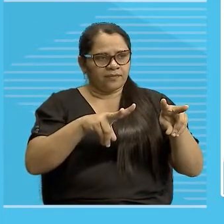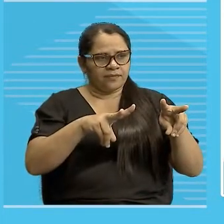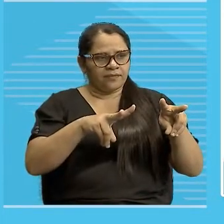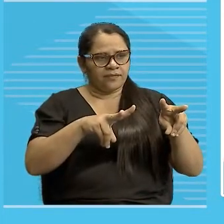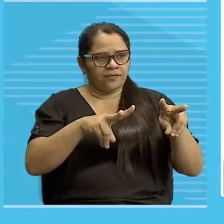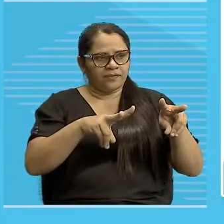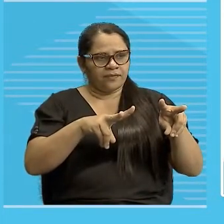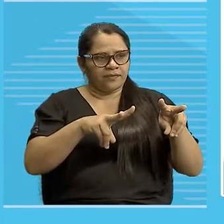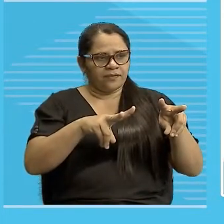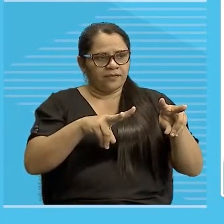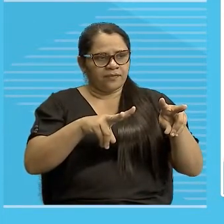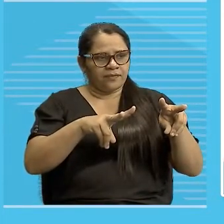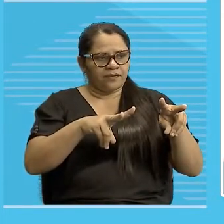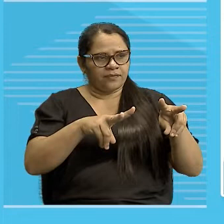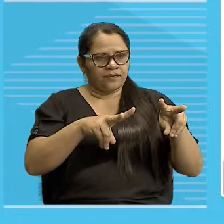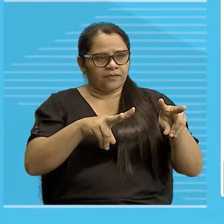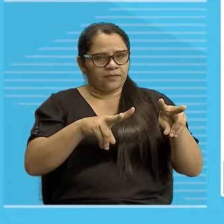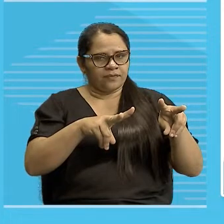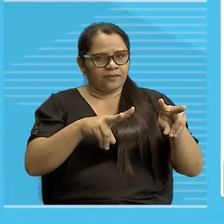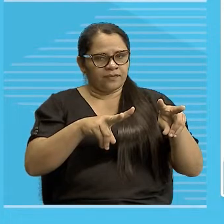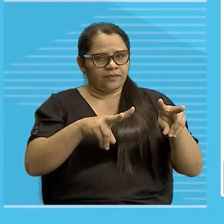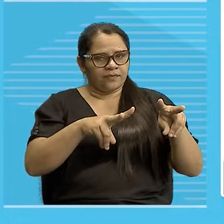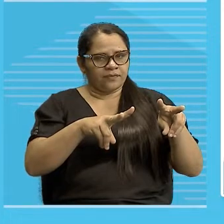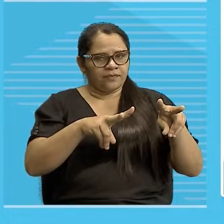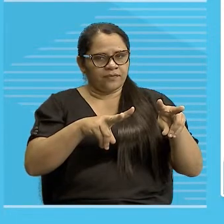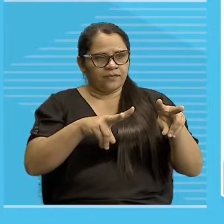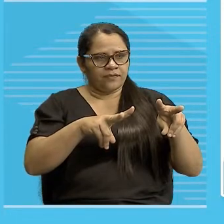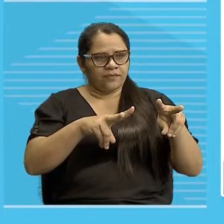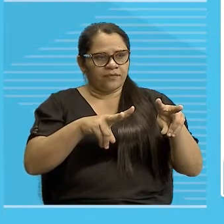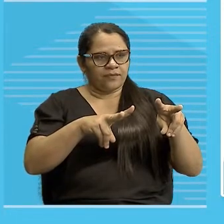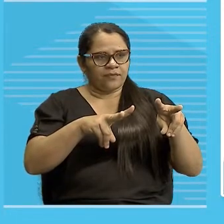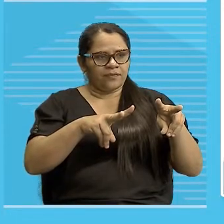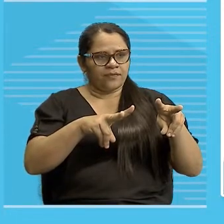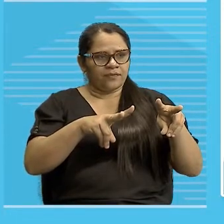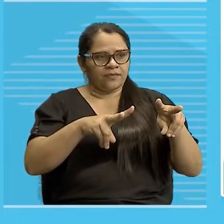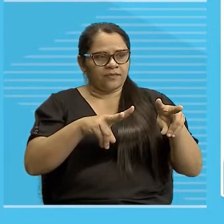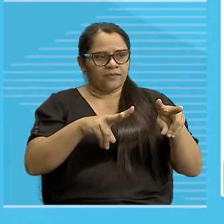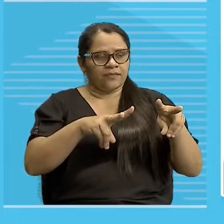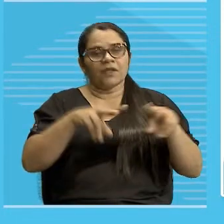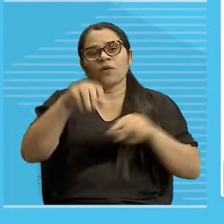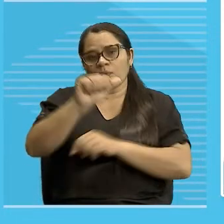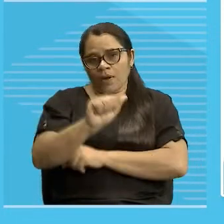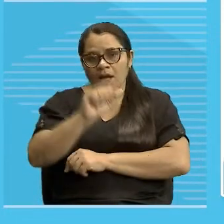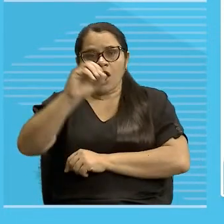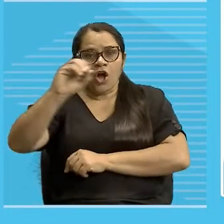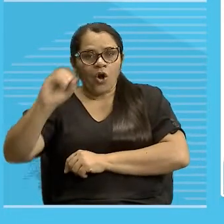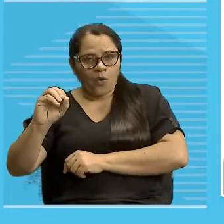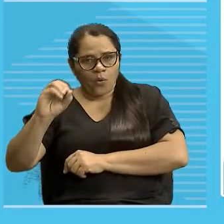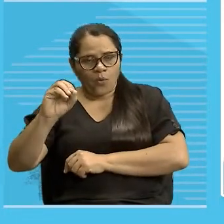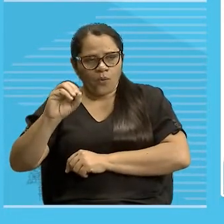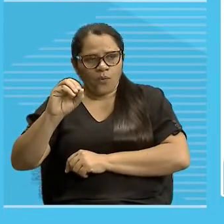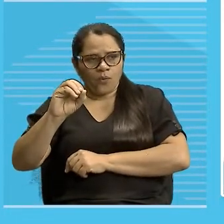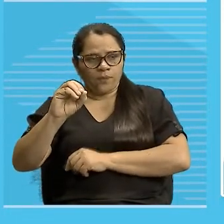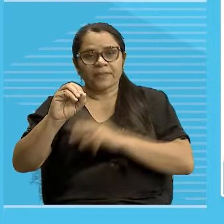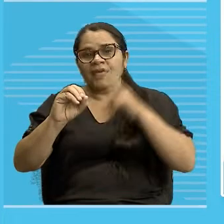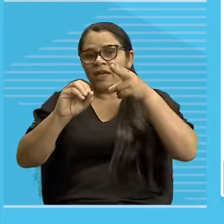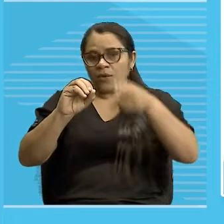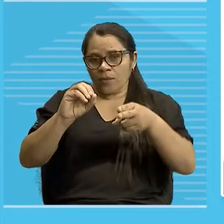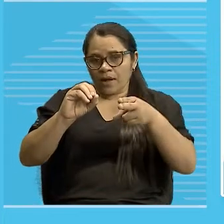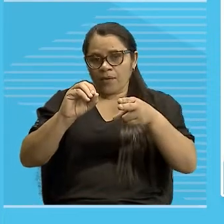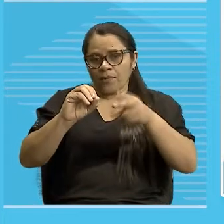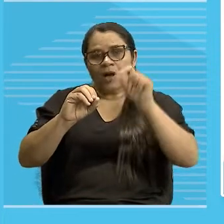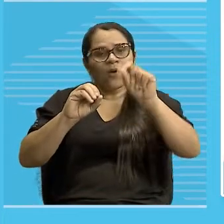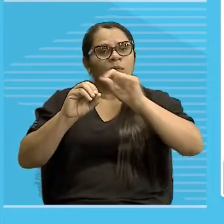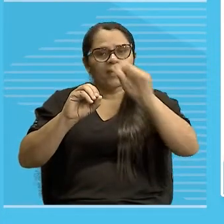E nesse Ozinho, a combinação da preposição A que vem do adjetivo igual, igual a, e este O que